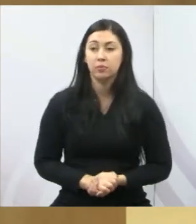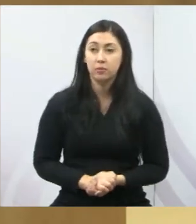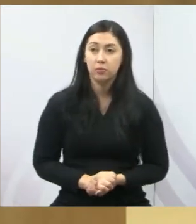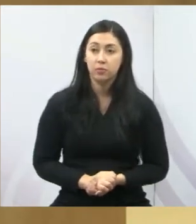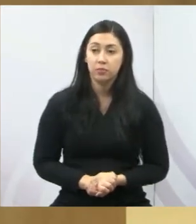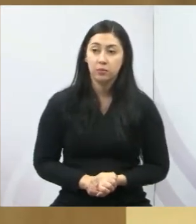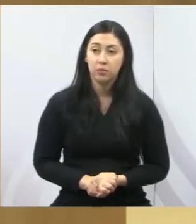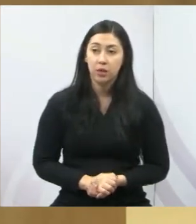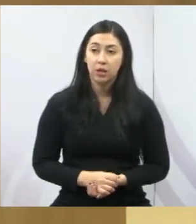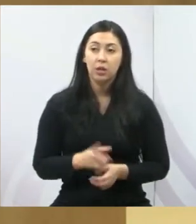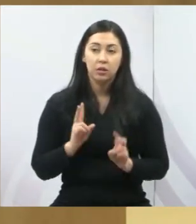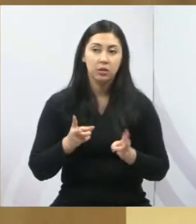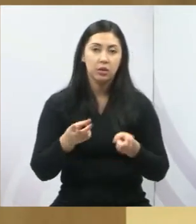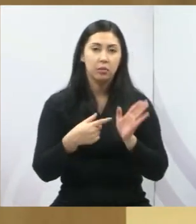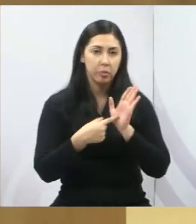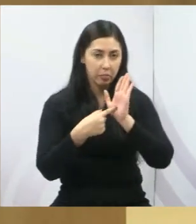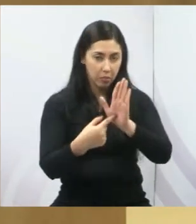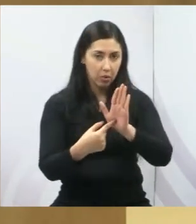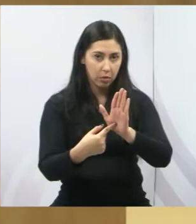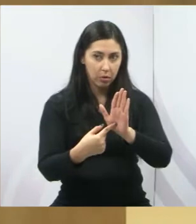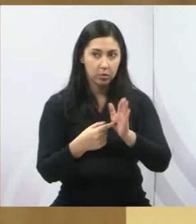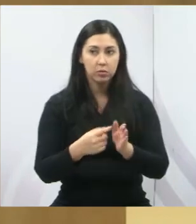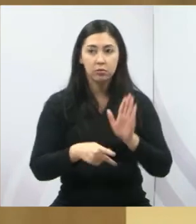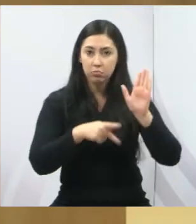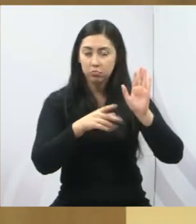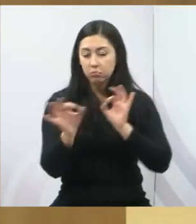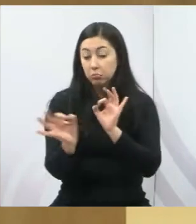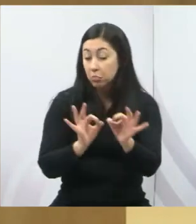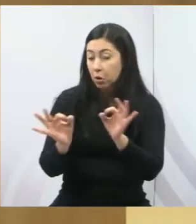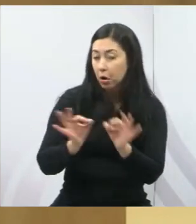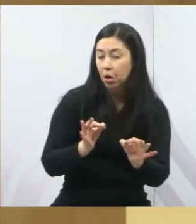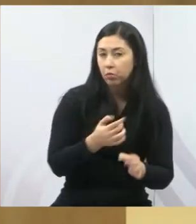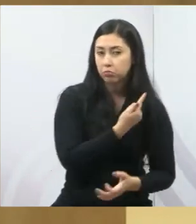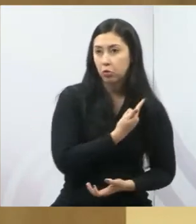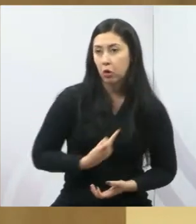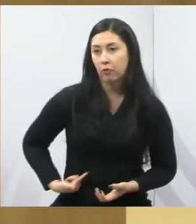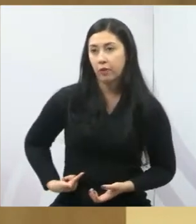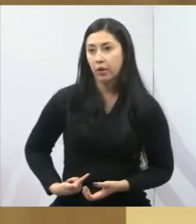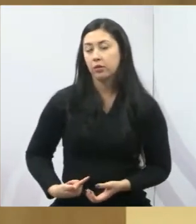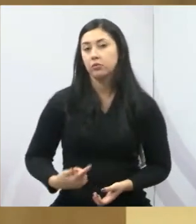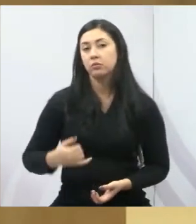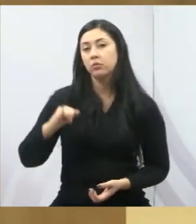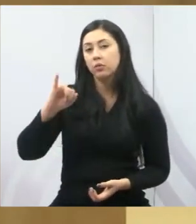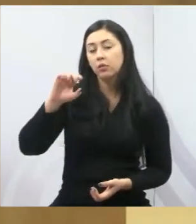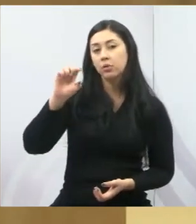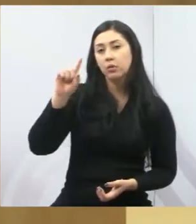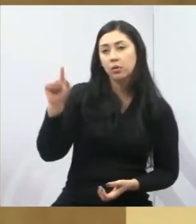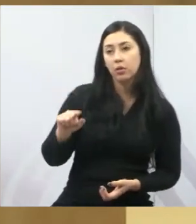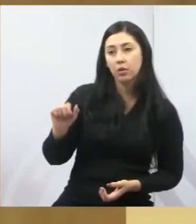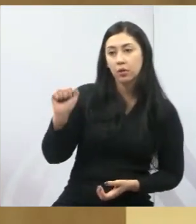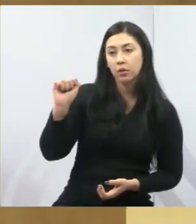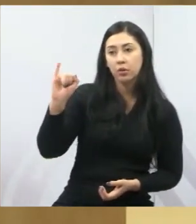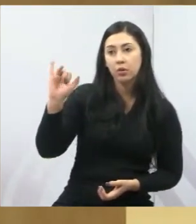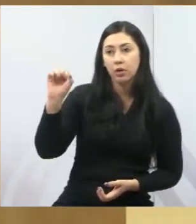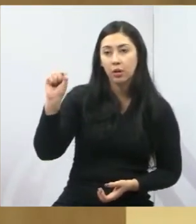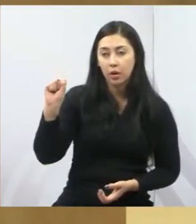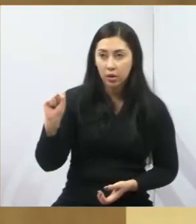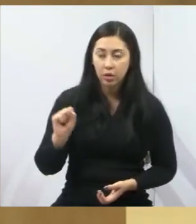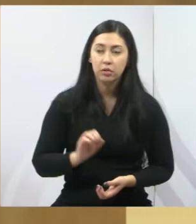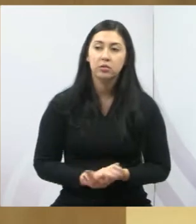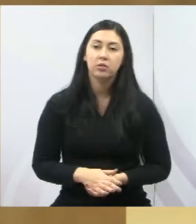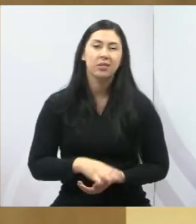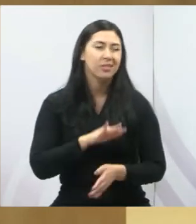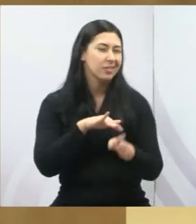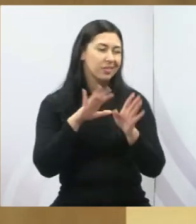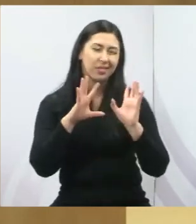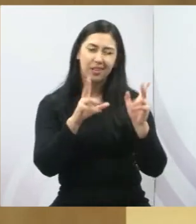sempre eu subo com o programa de governo do prefeito Isaías, todos aí já conhecem a capa, já conhecem da forma